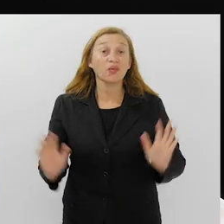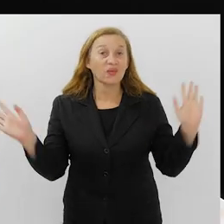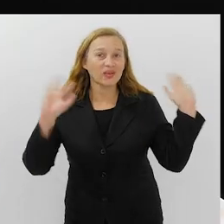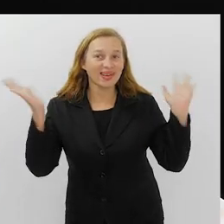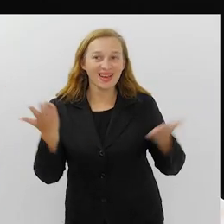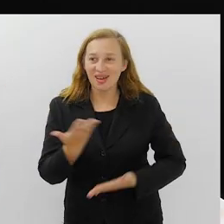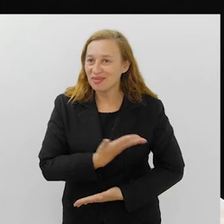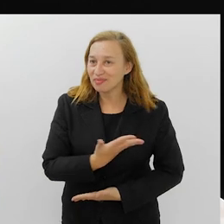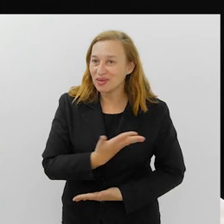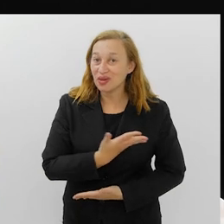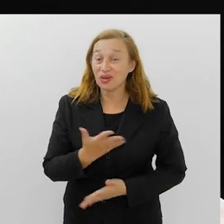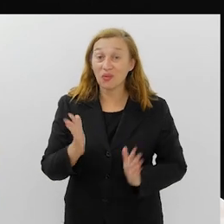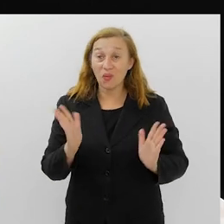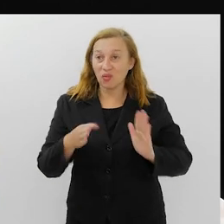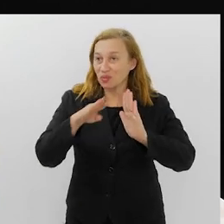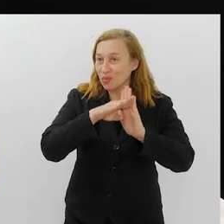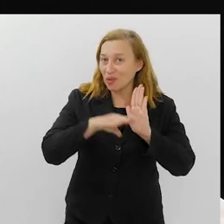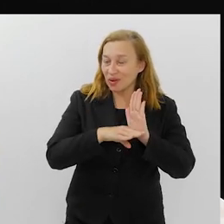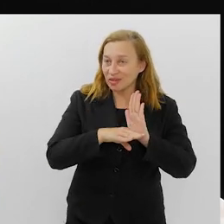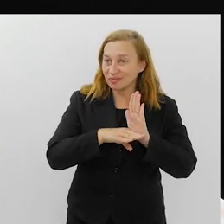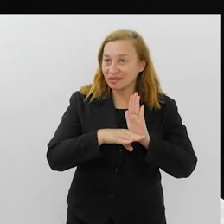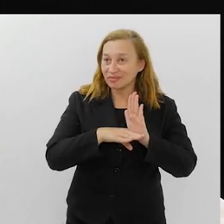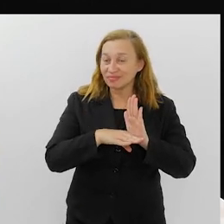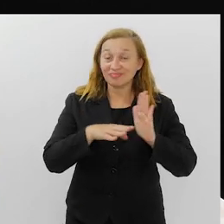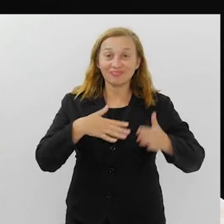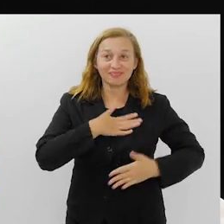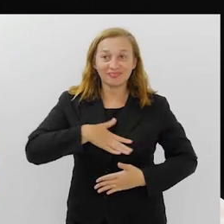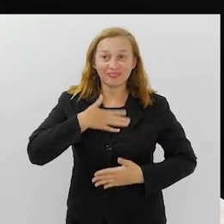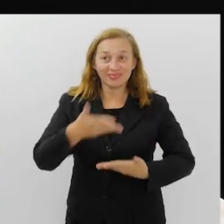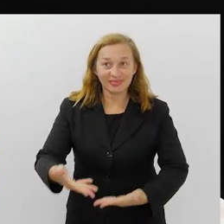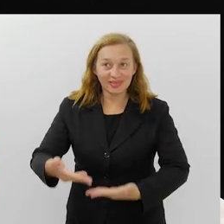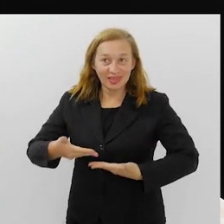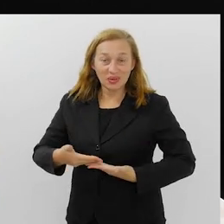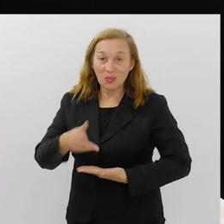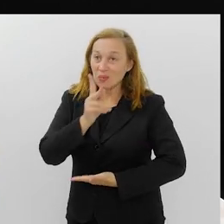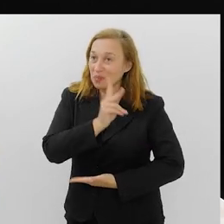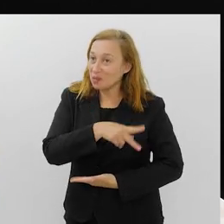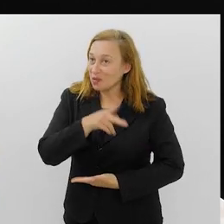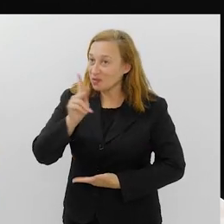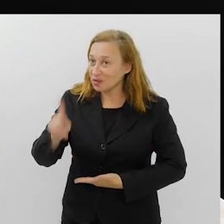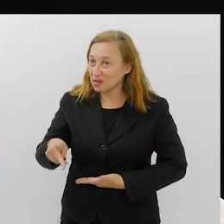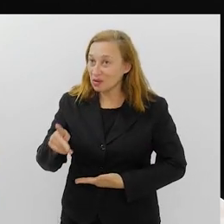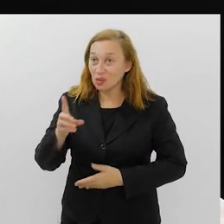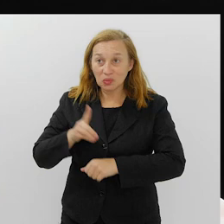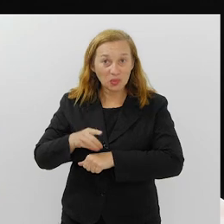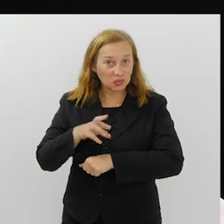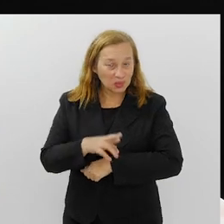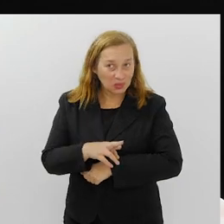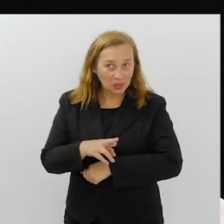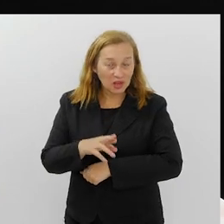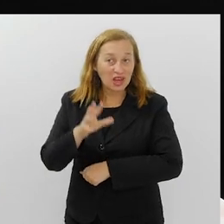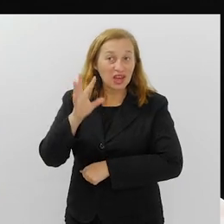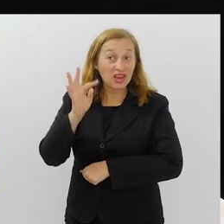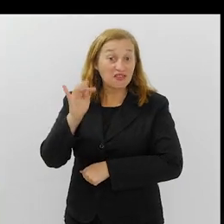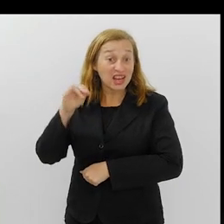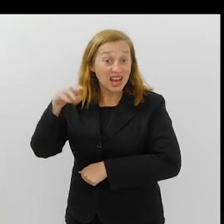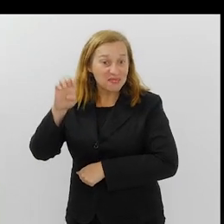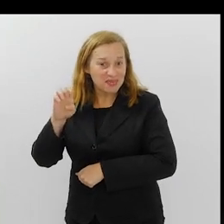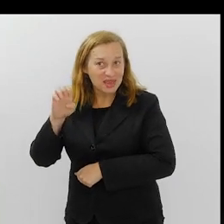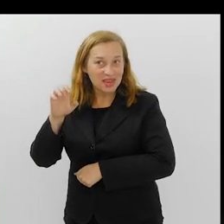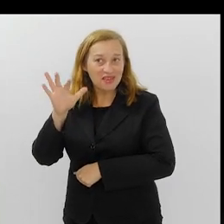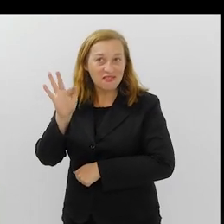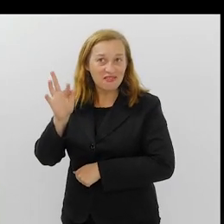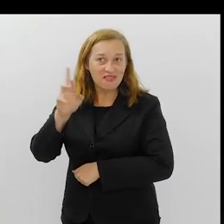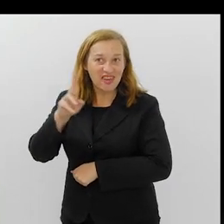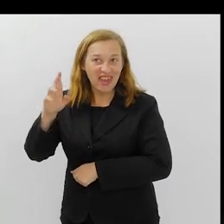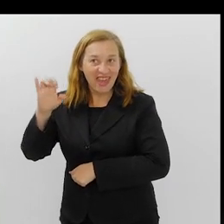Olá, amigos. O programa de hoje tem o prazer de receber o professor doutor Filipe Ferreira.